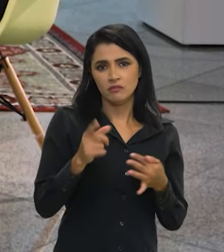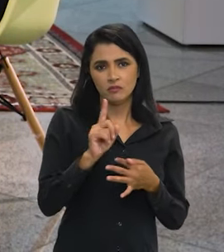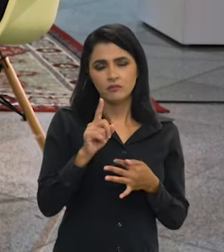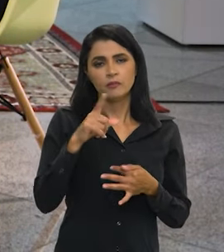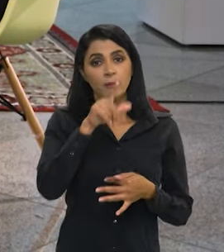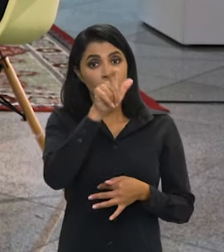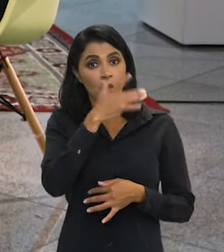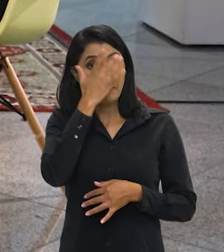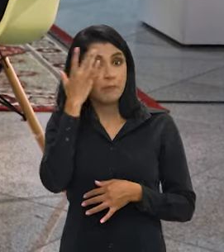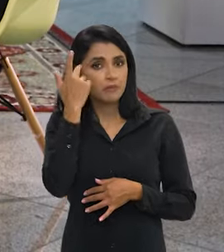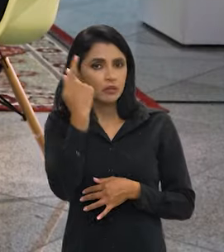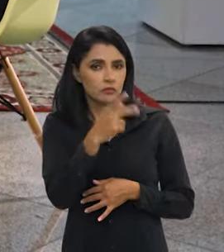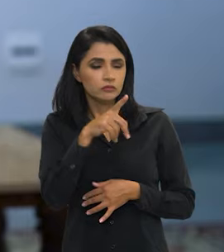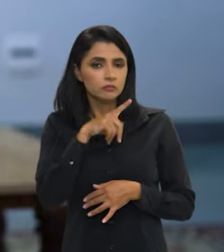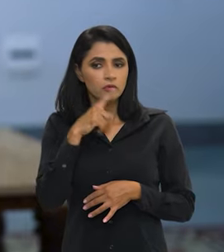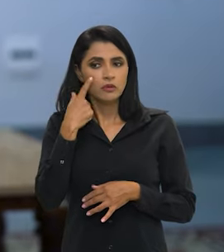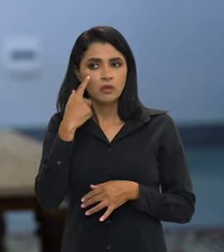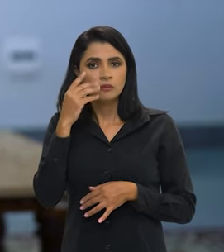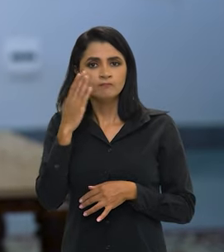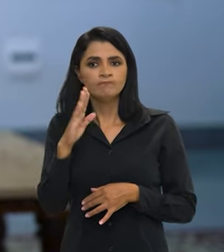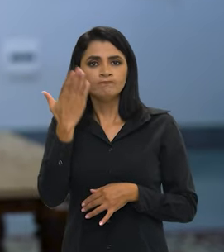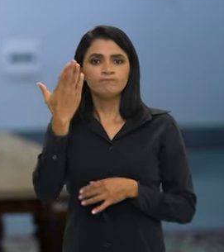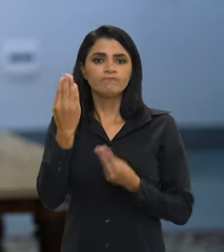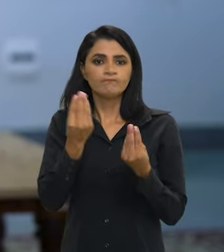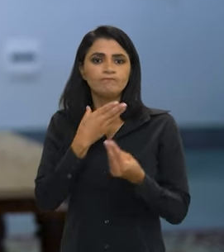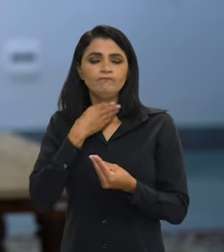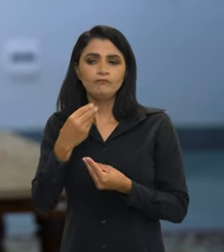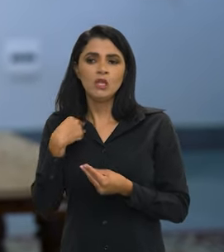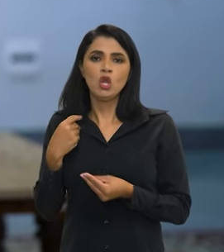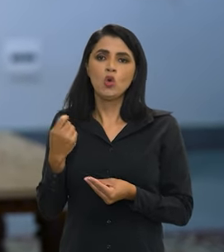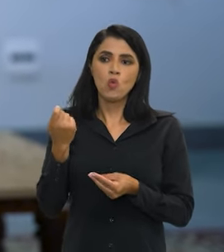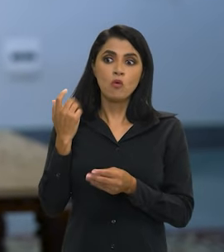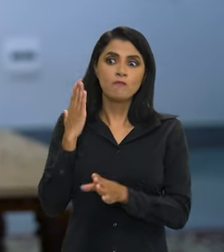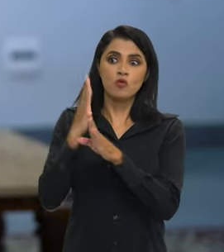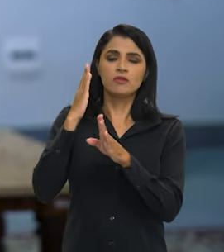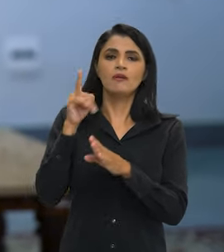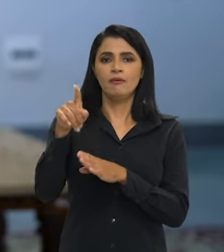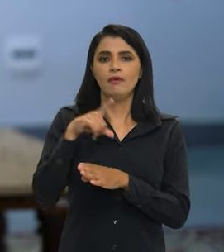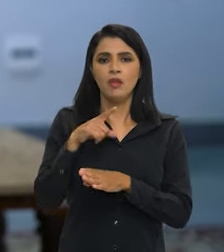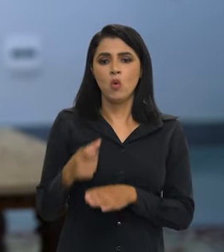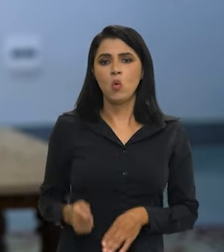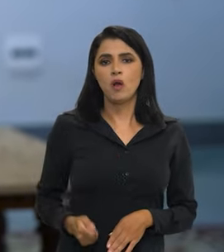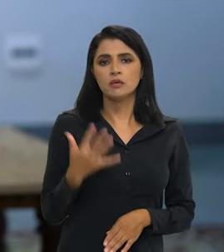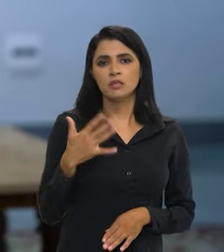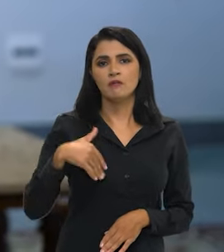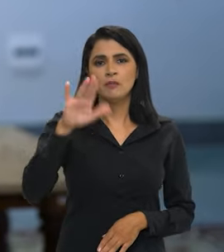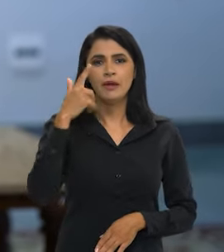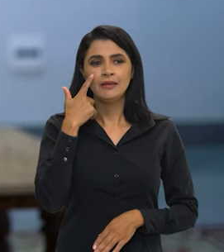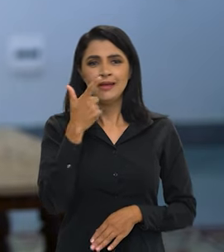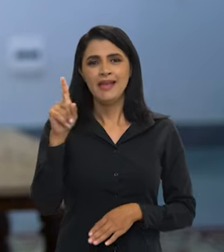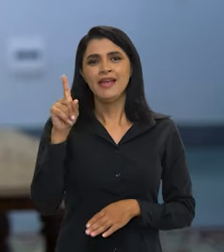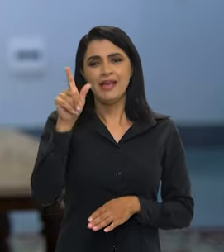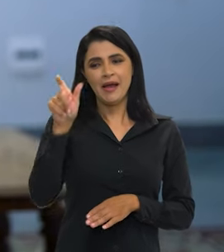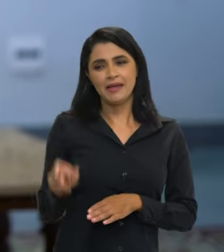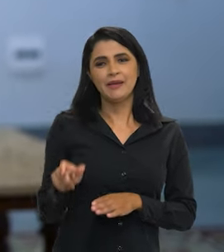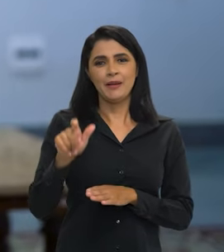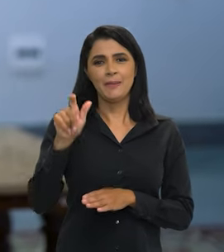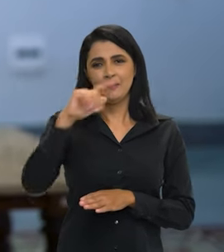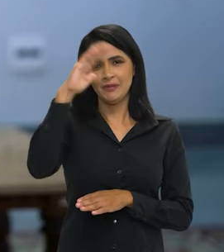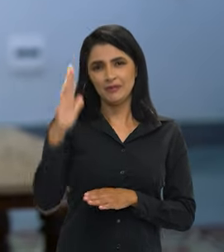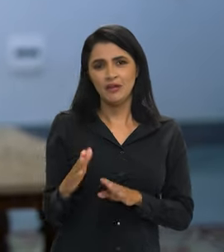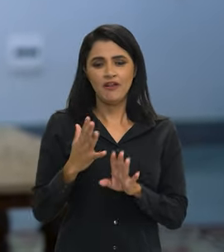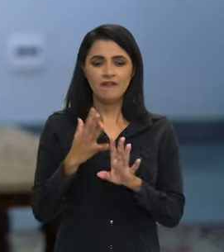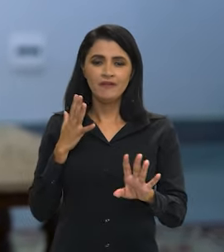alguém que poderia estar fraudando, eu gastava mais. E ainda impunha aquele brasileiro que está na fila